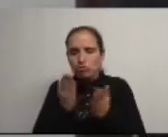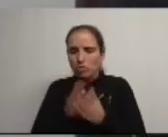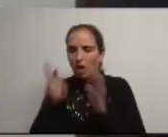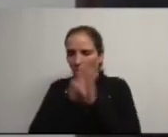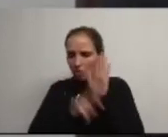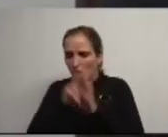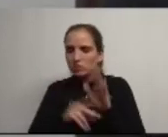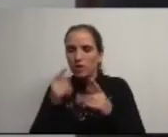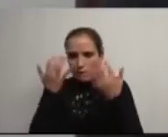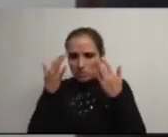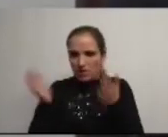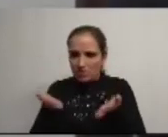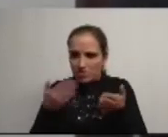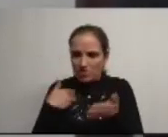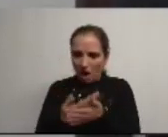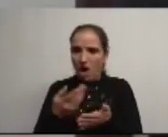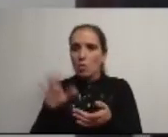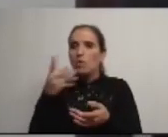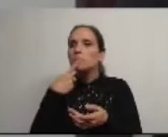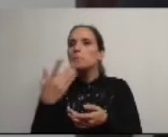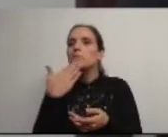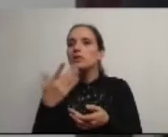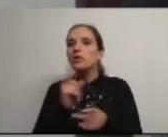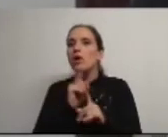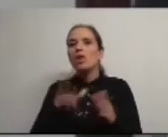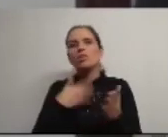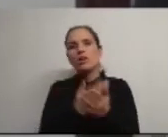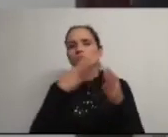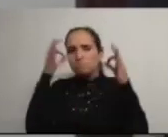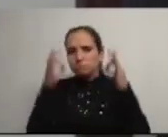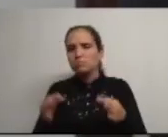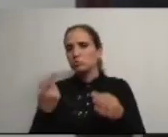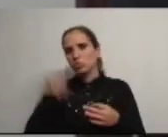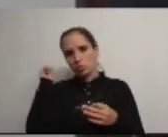que quando requerido ao Executivo não é ostensivamente dada pelo Sr.